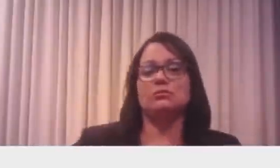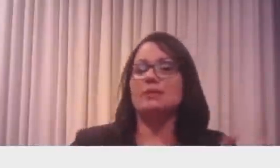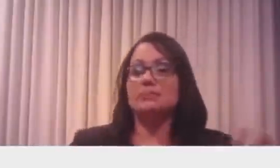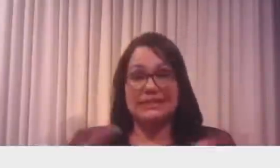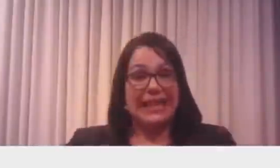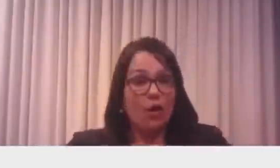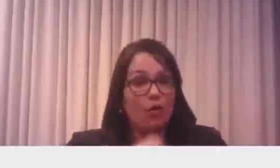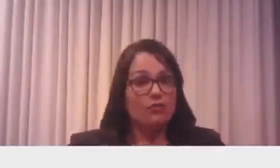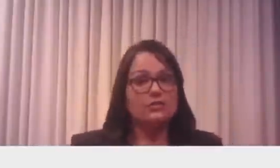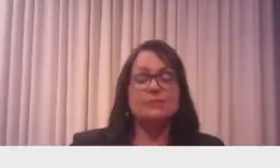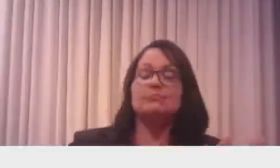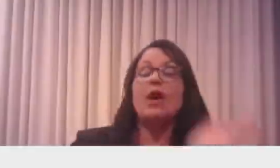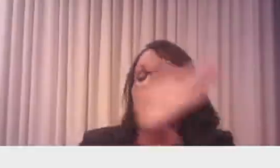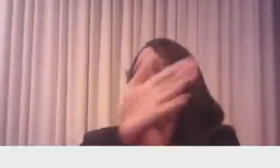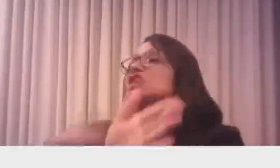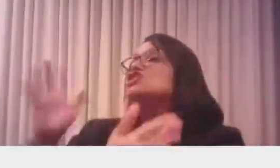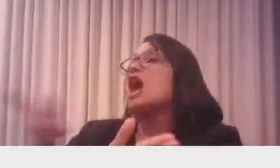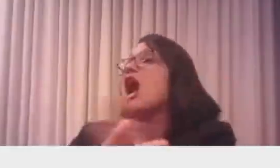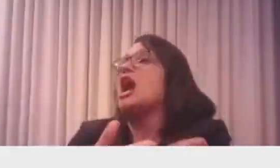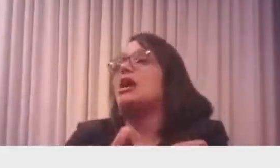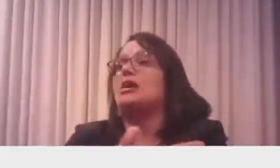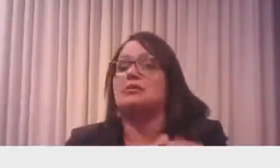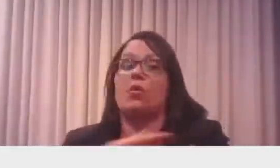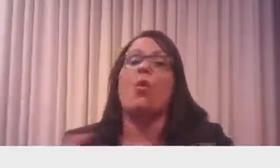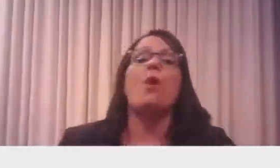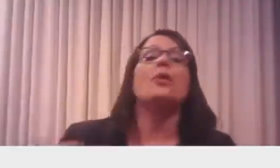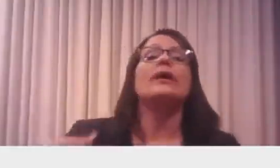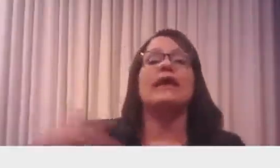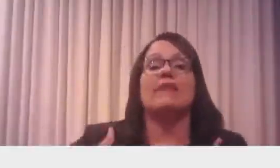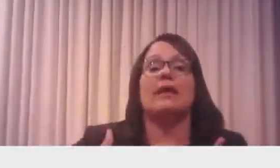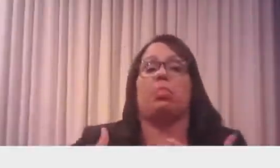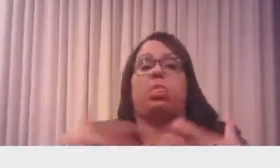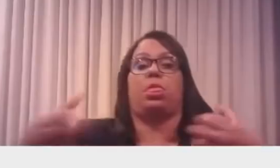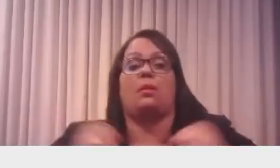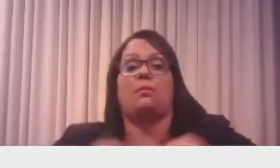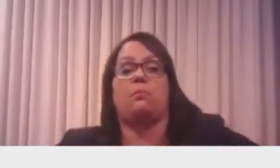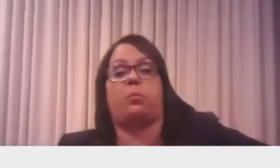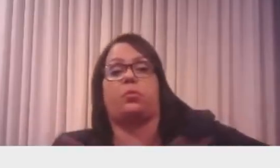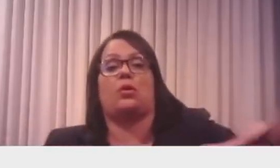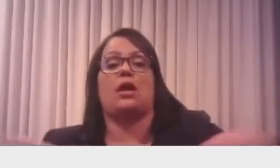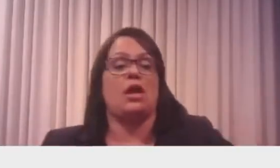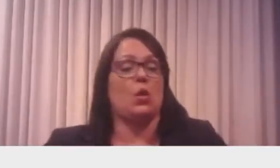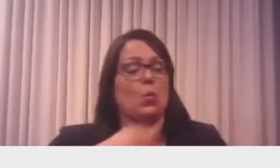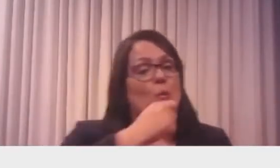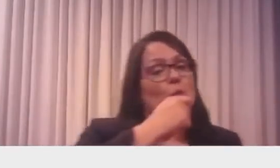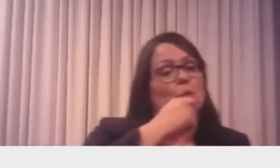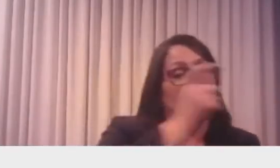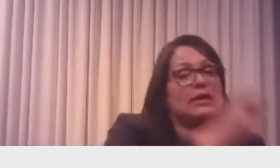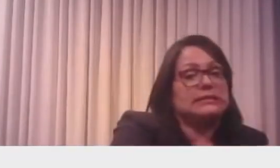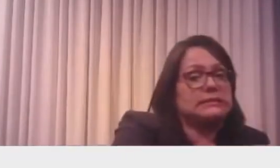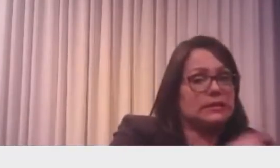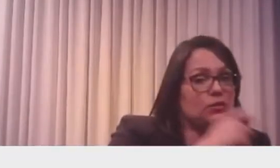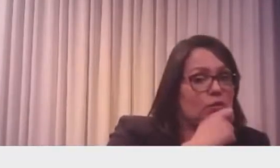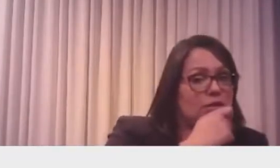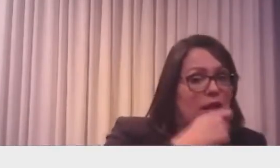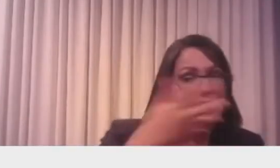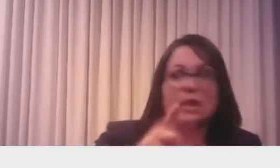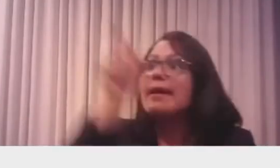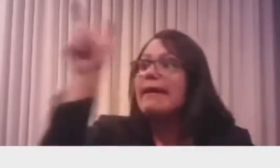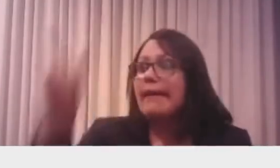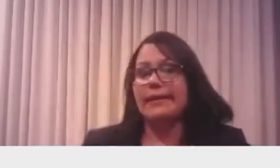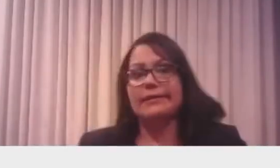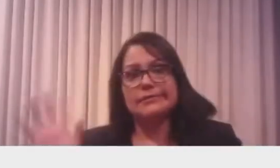transmitir o vírus? eu atualmente sem vacina ou o Queiroga vacinado? Isso não é uma exceção, isso é uma